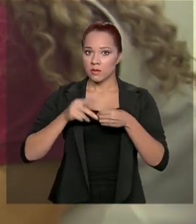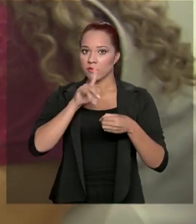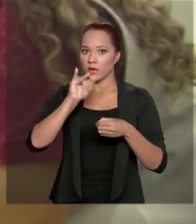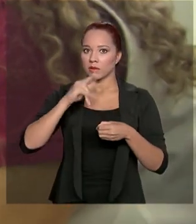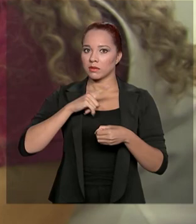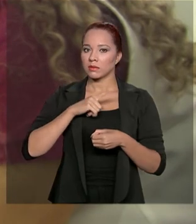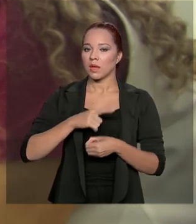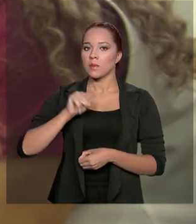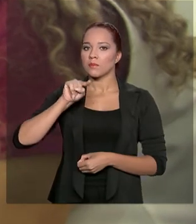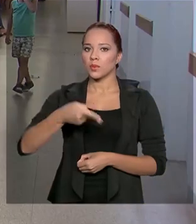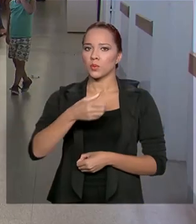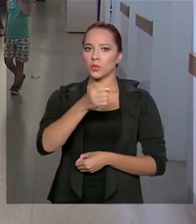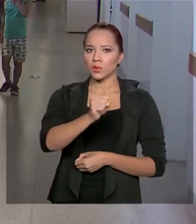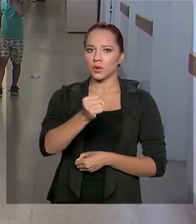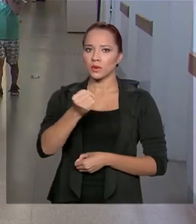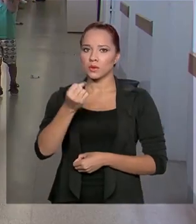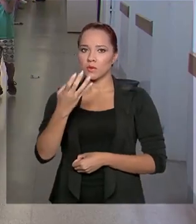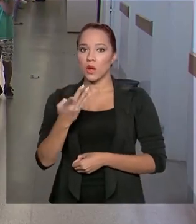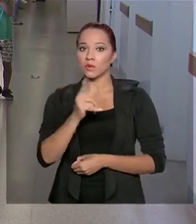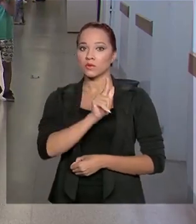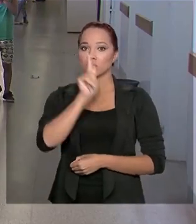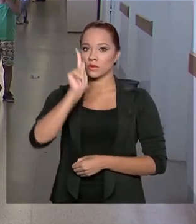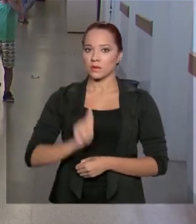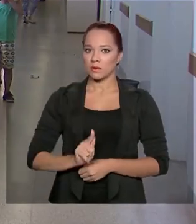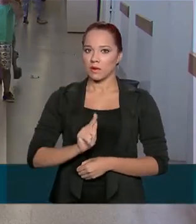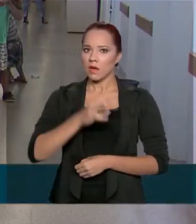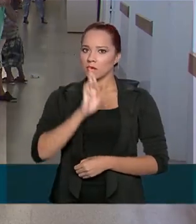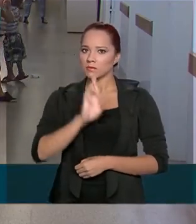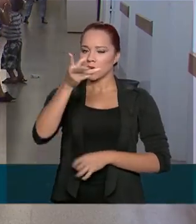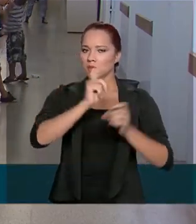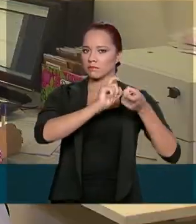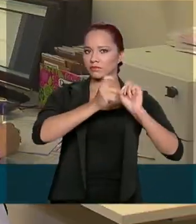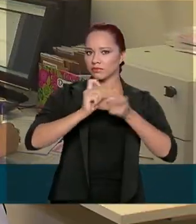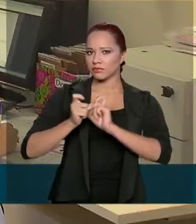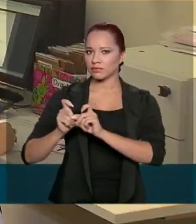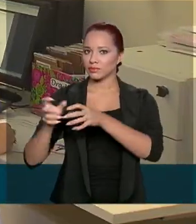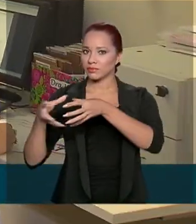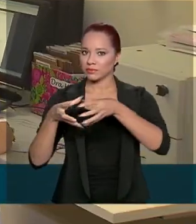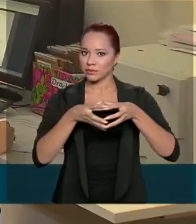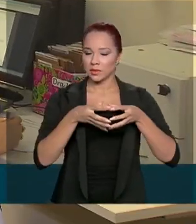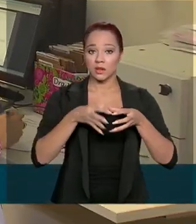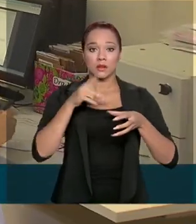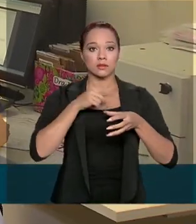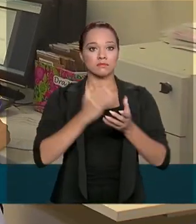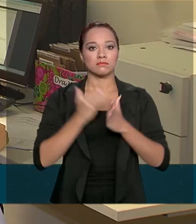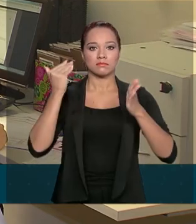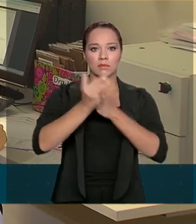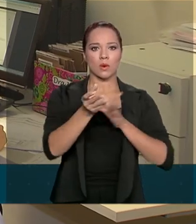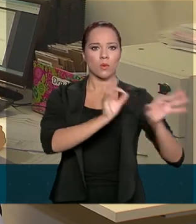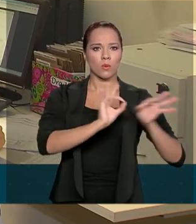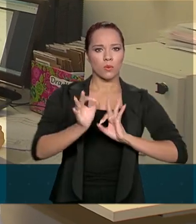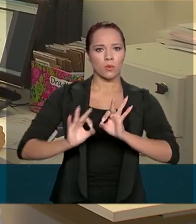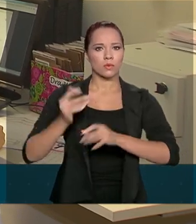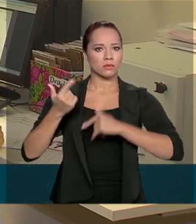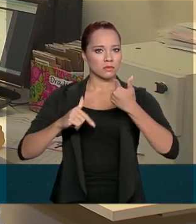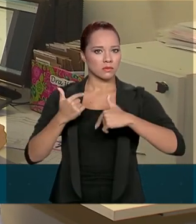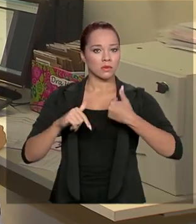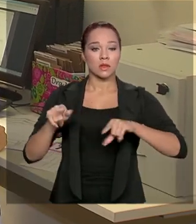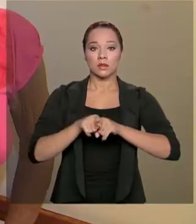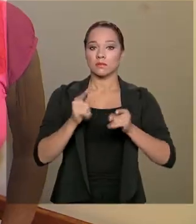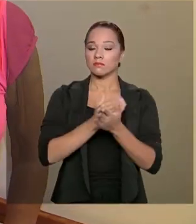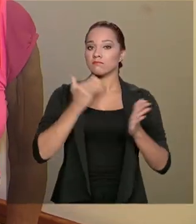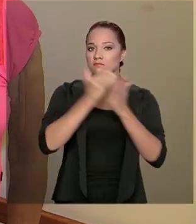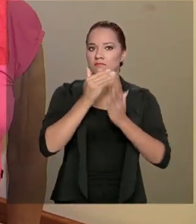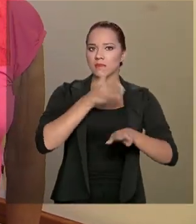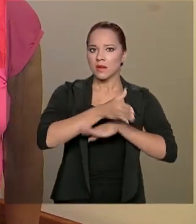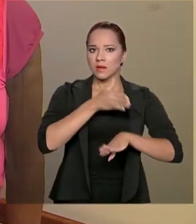.084 gerentes, responsáveis por administrar as unidades, garantindo maior organização dos serviços e, com isso, maior